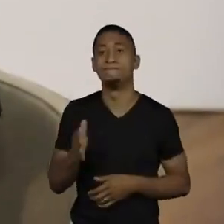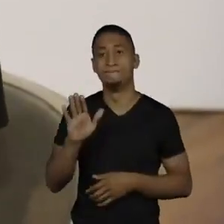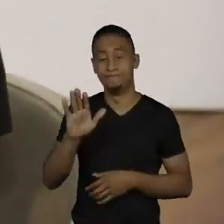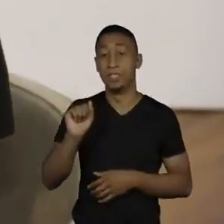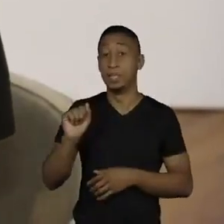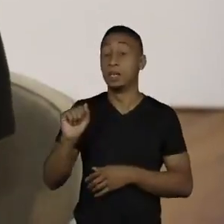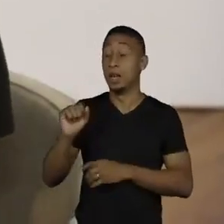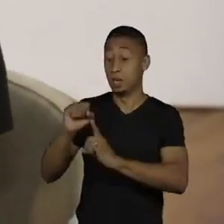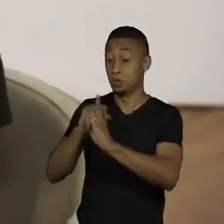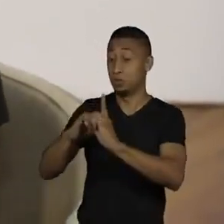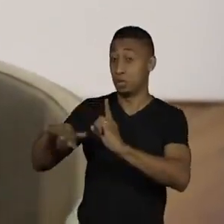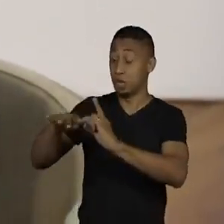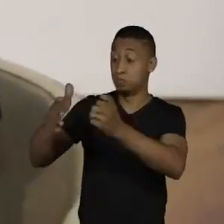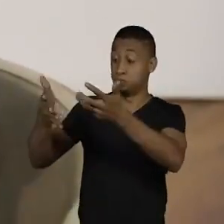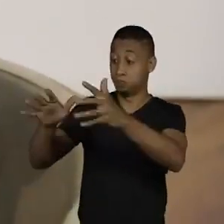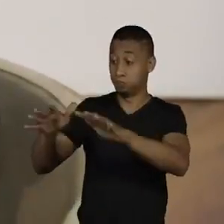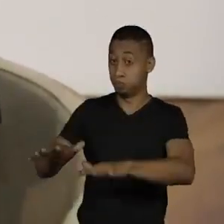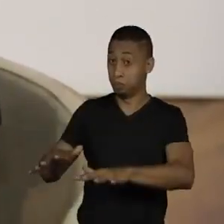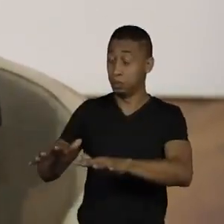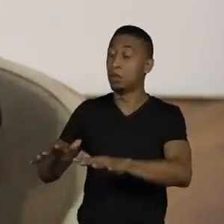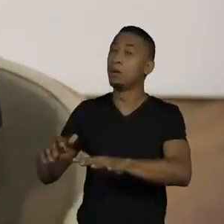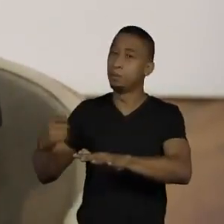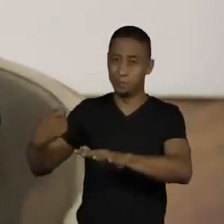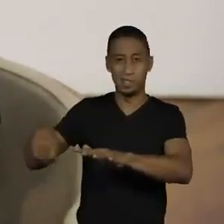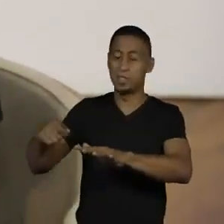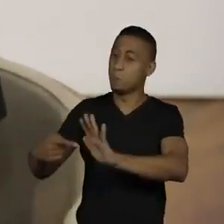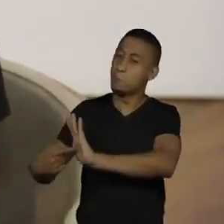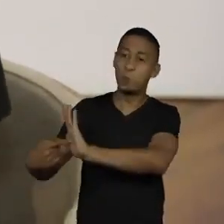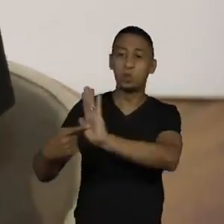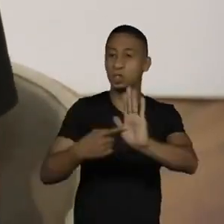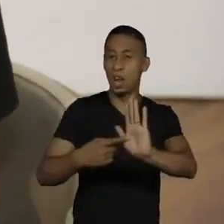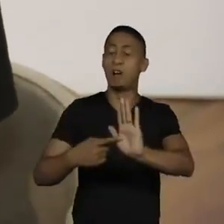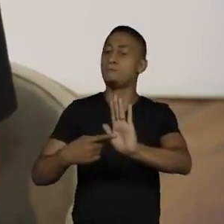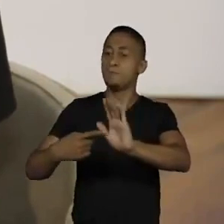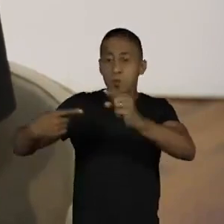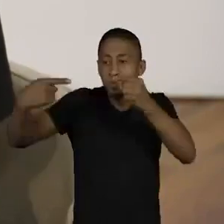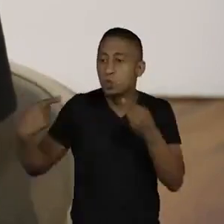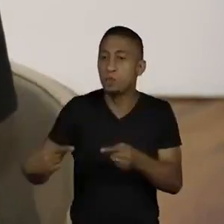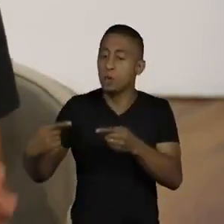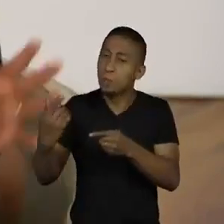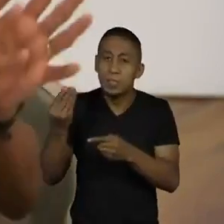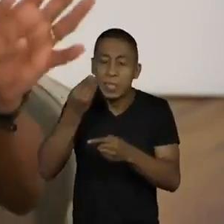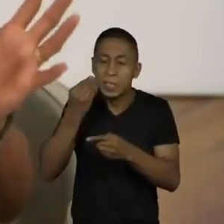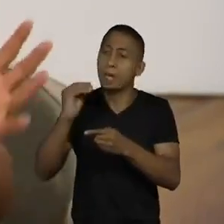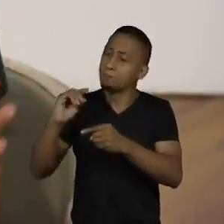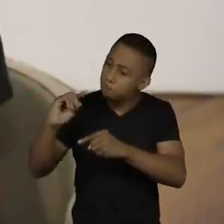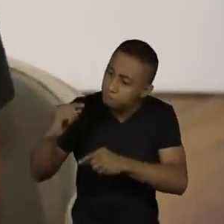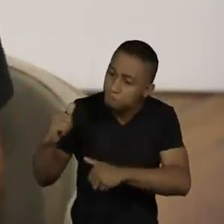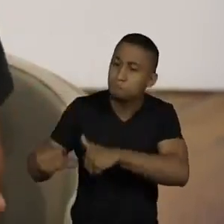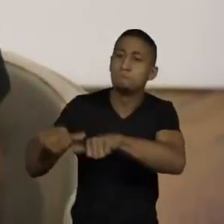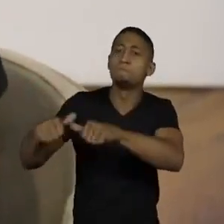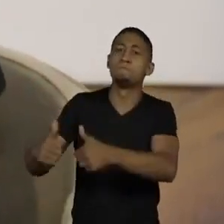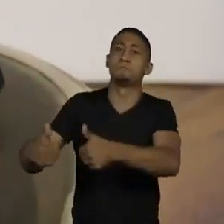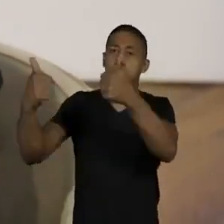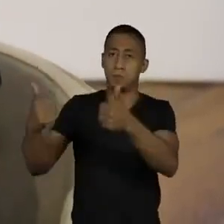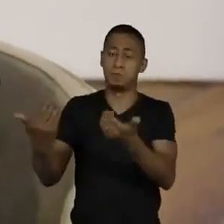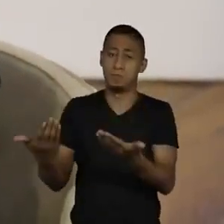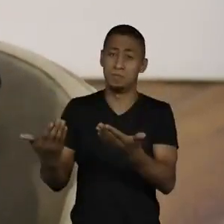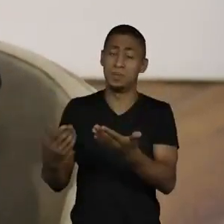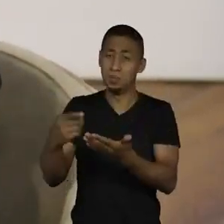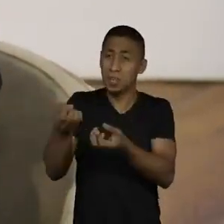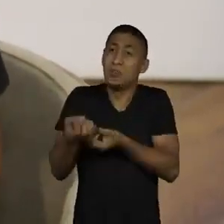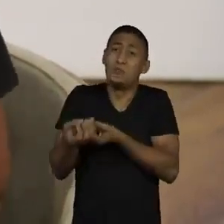fracasso social num grande desafio coletivo. A gente fracassou, literalmente. Os dados que a Nina colocou aqui é de um